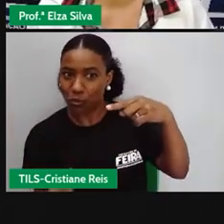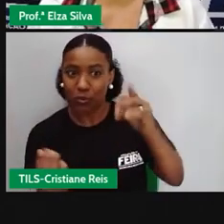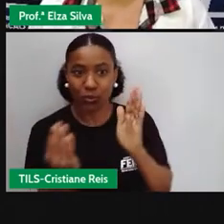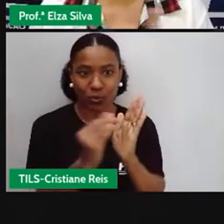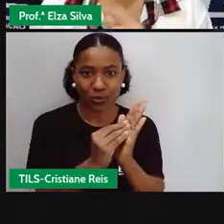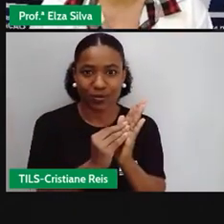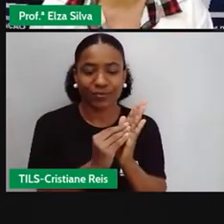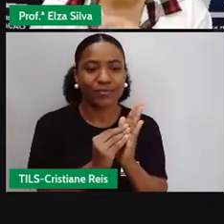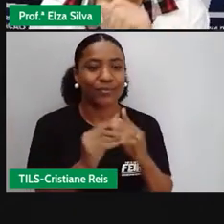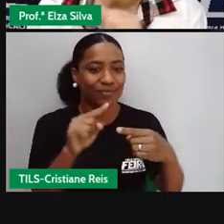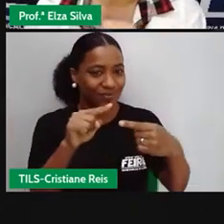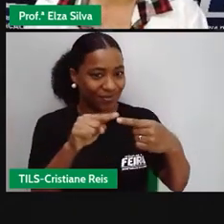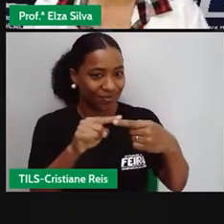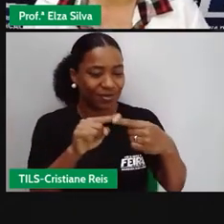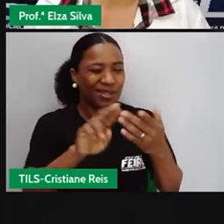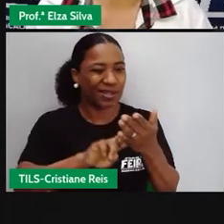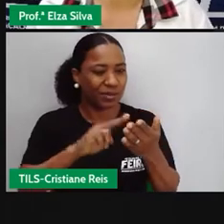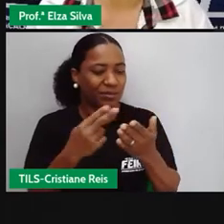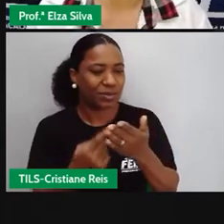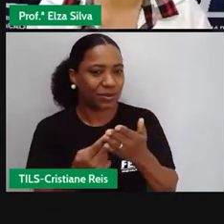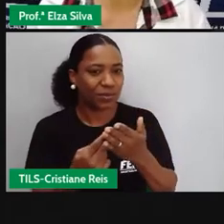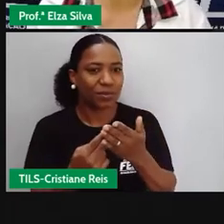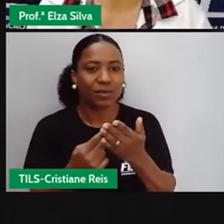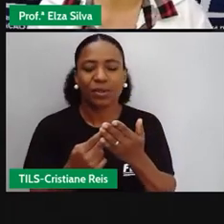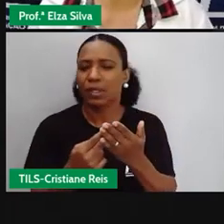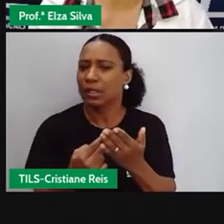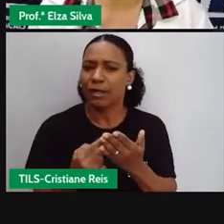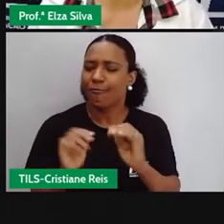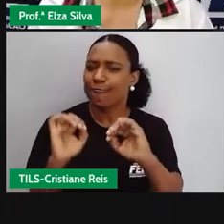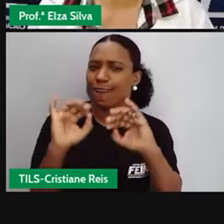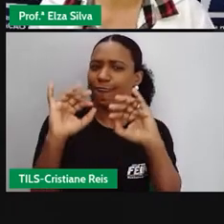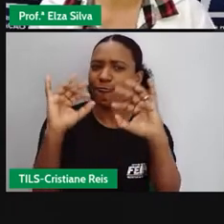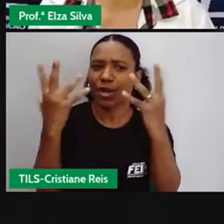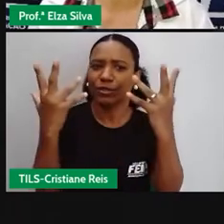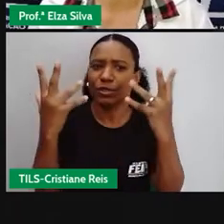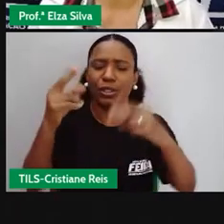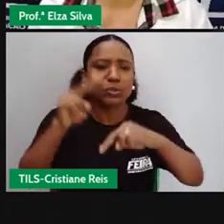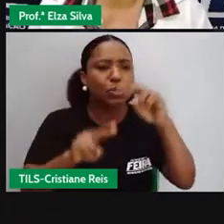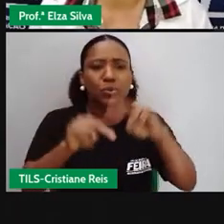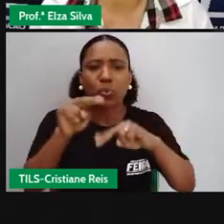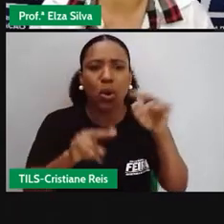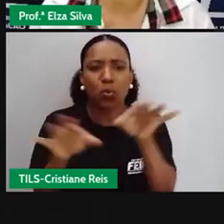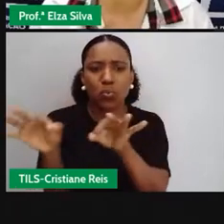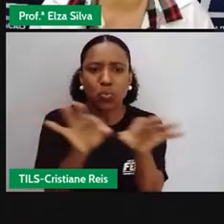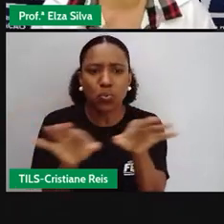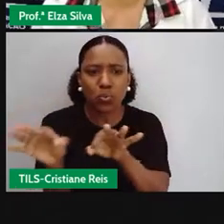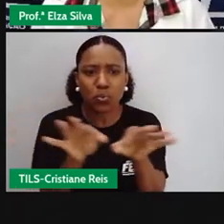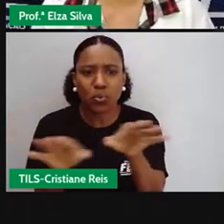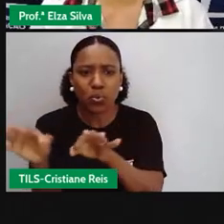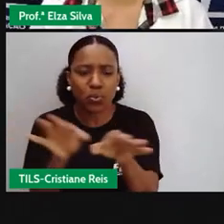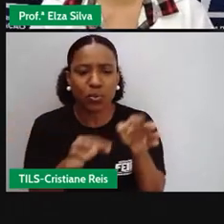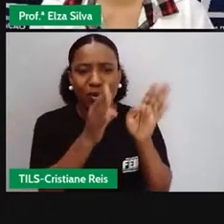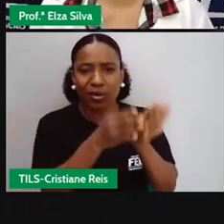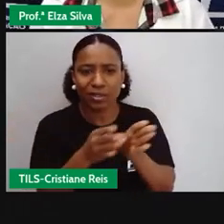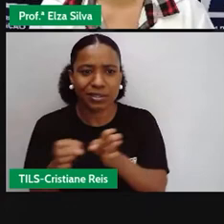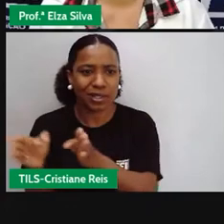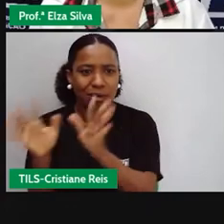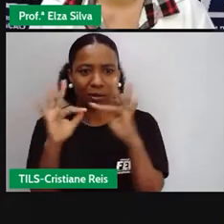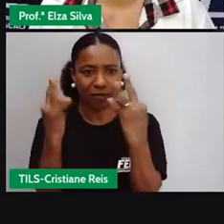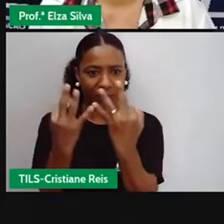Como você pode organizar uma festa de São João para a sua família?